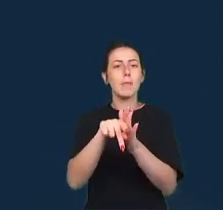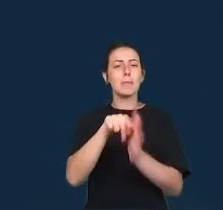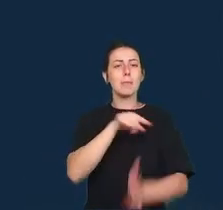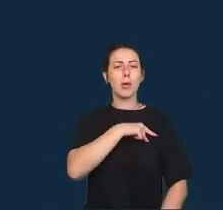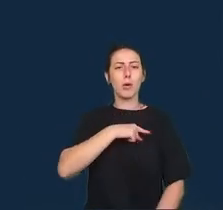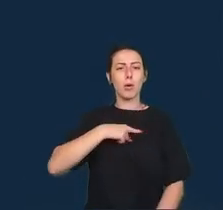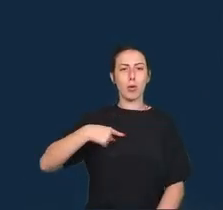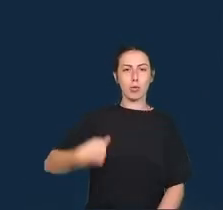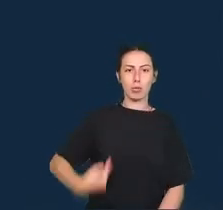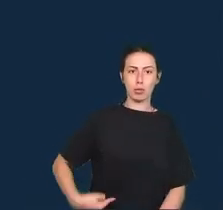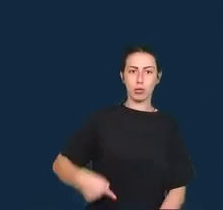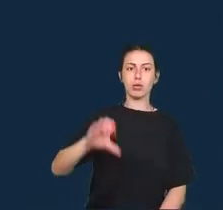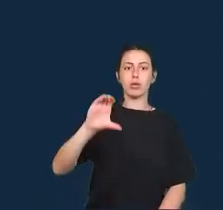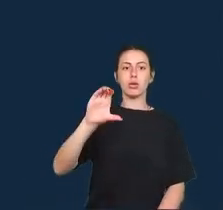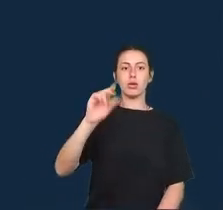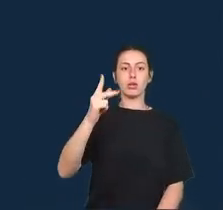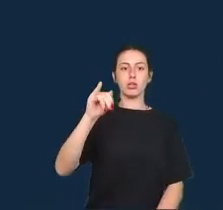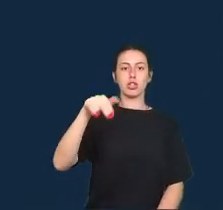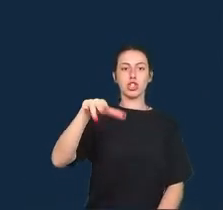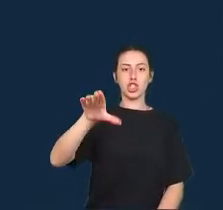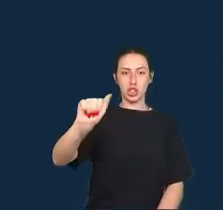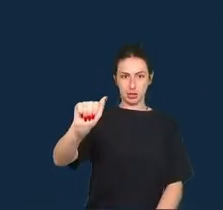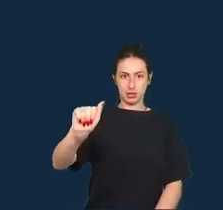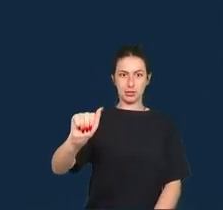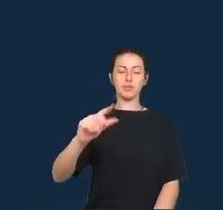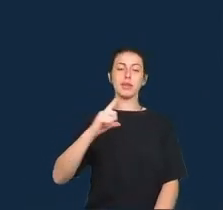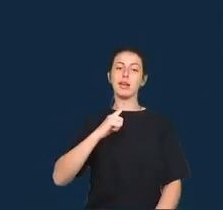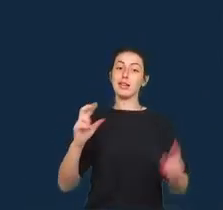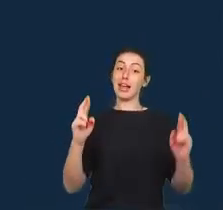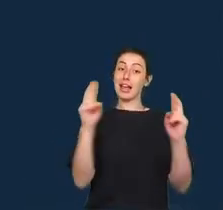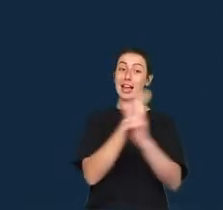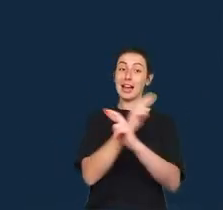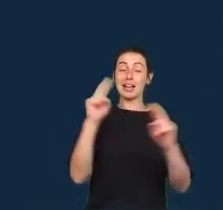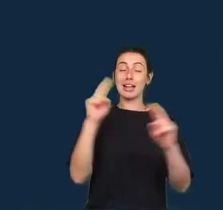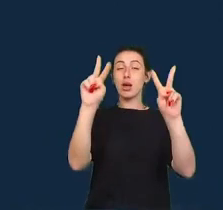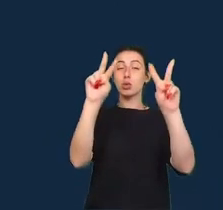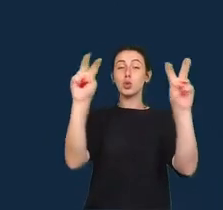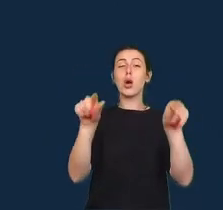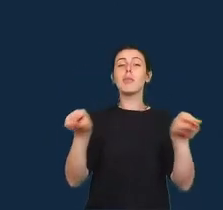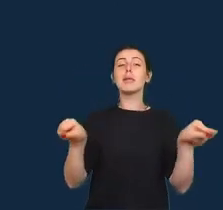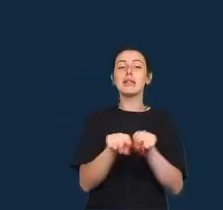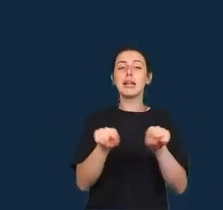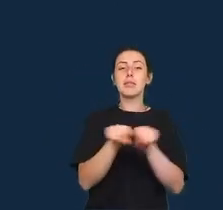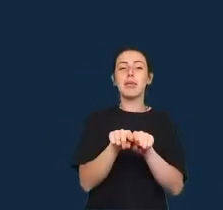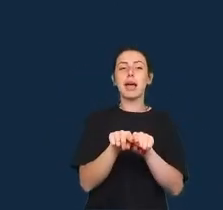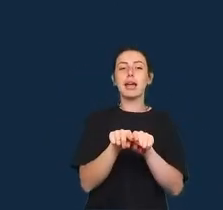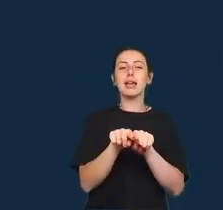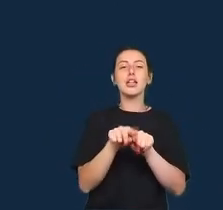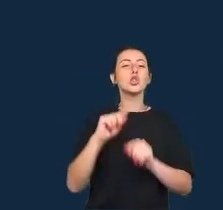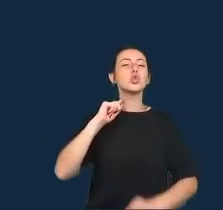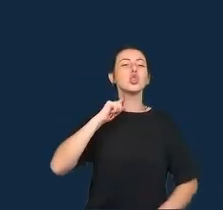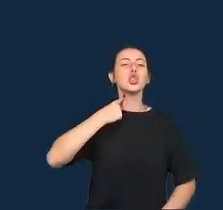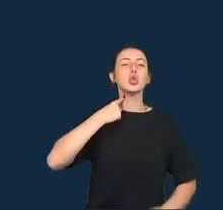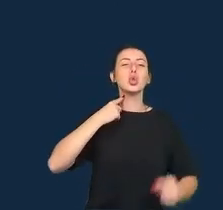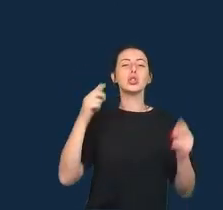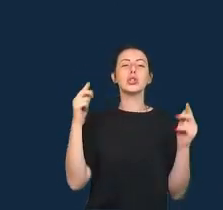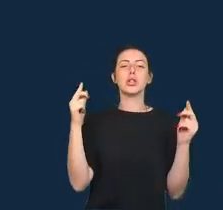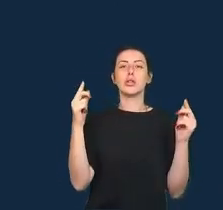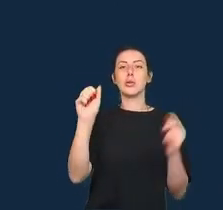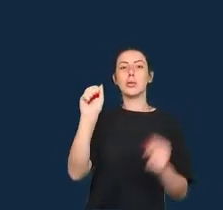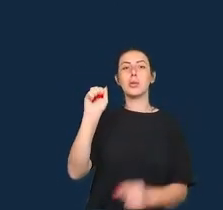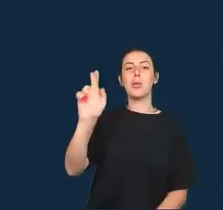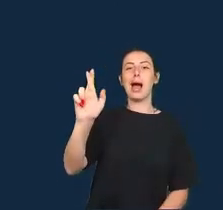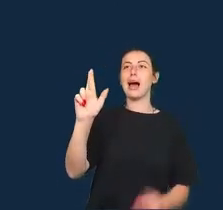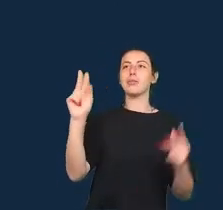chave de preocupação como poluição do ar. O capítulo discute o censuramento